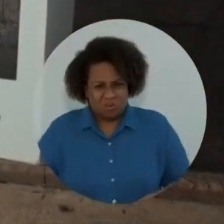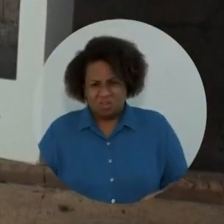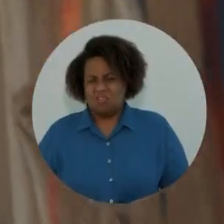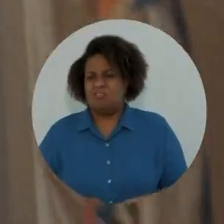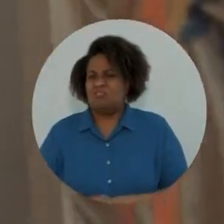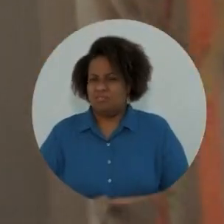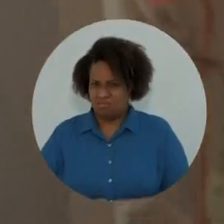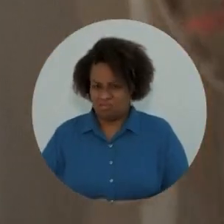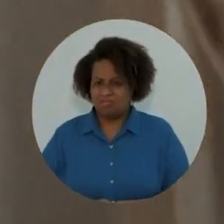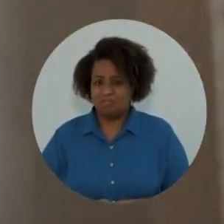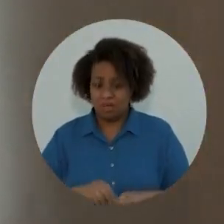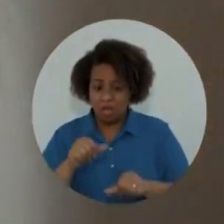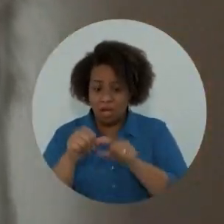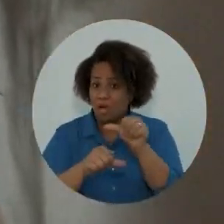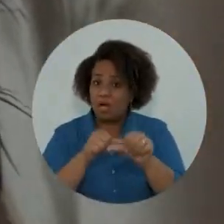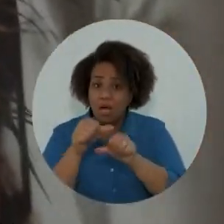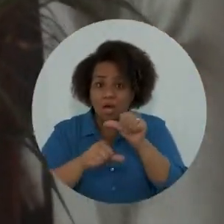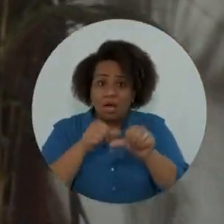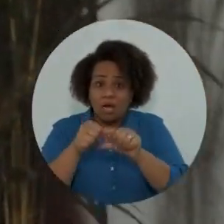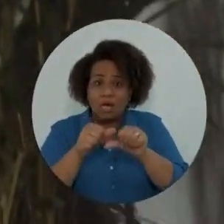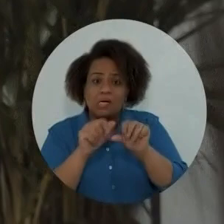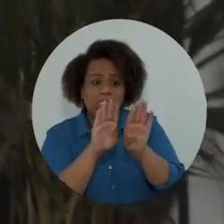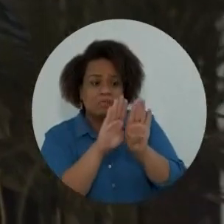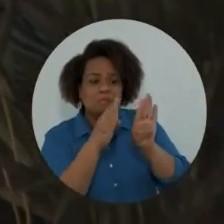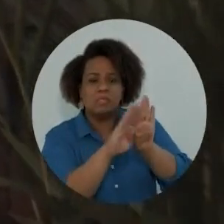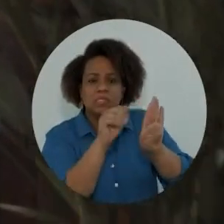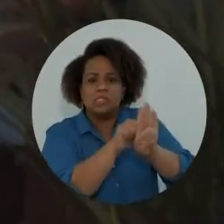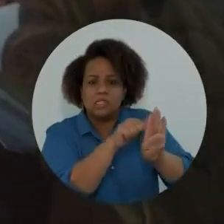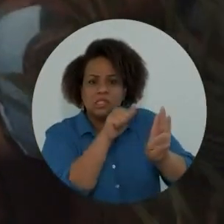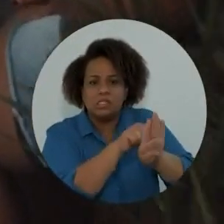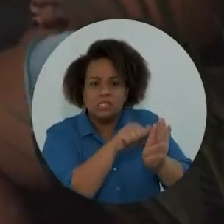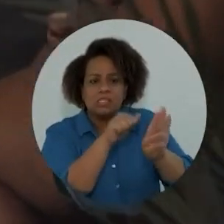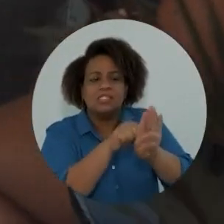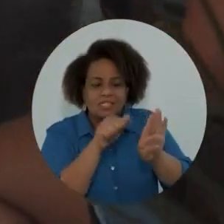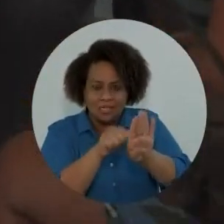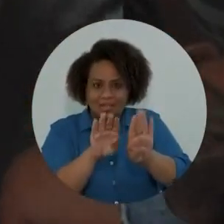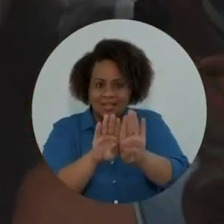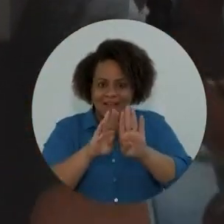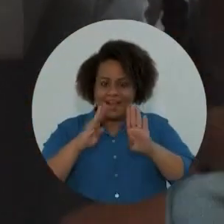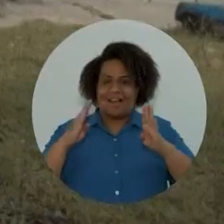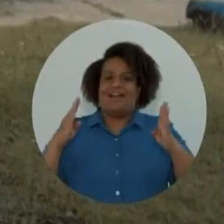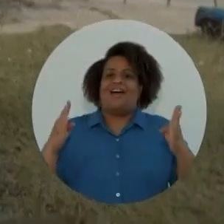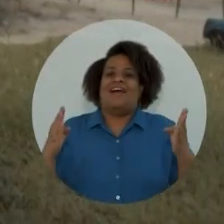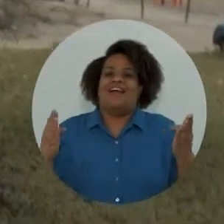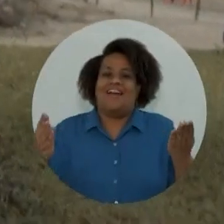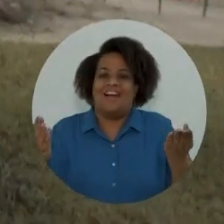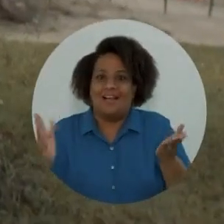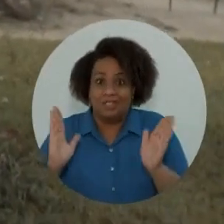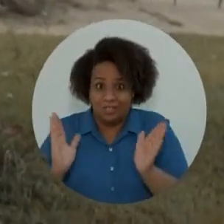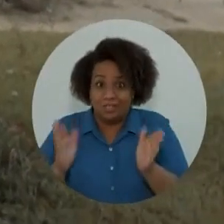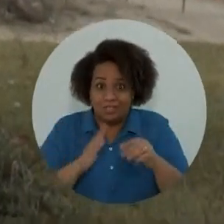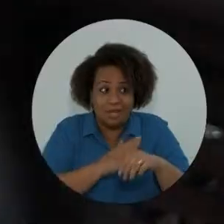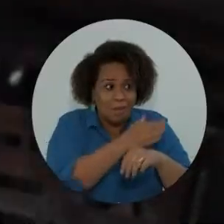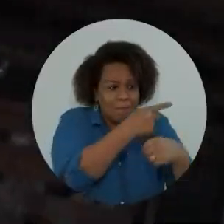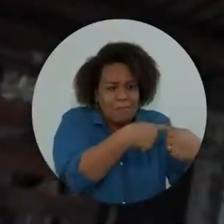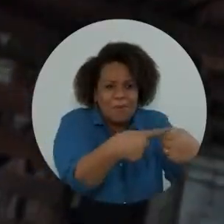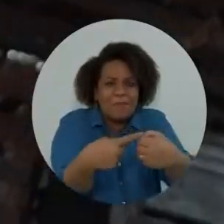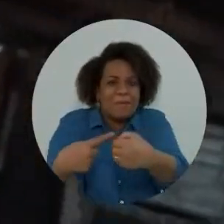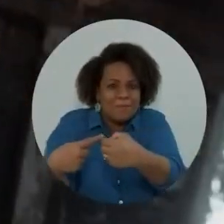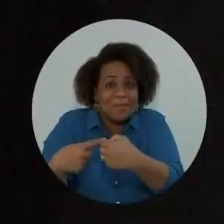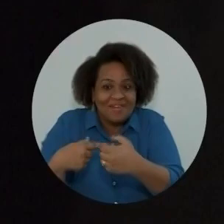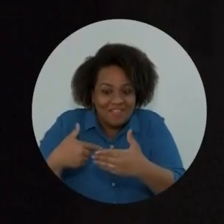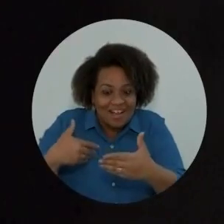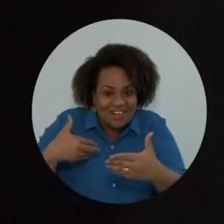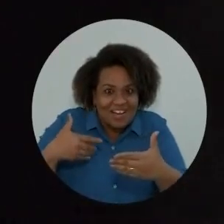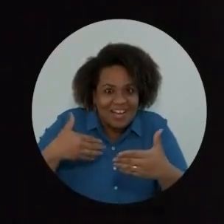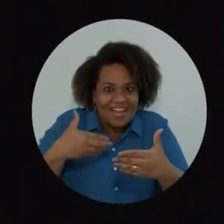A mudança está batendo na porta da gente e a gente vai abrir para ela entrar. E já correu o interior. Está